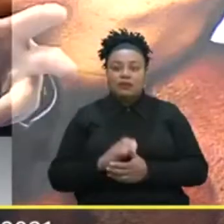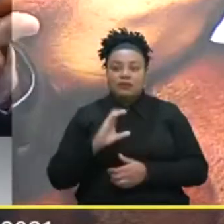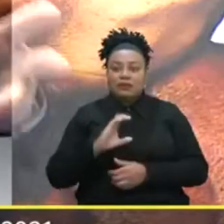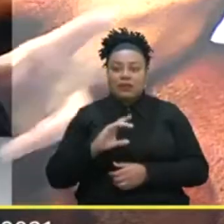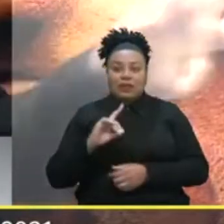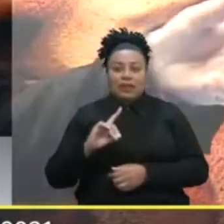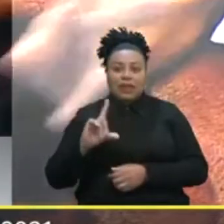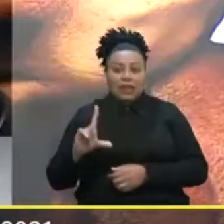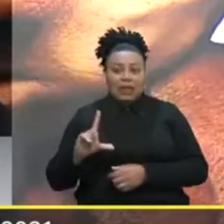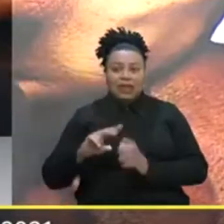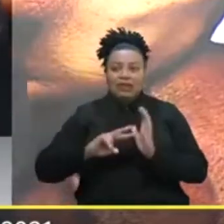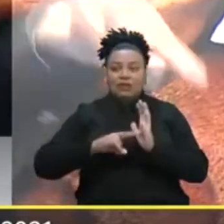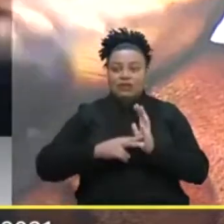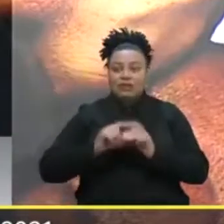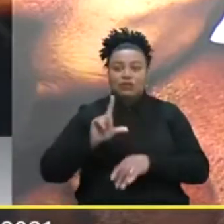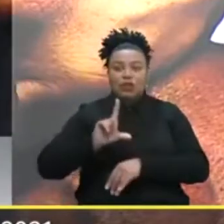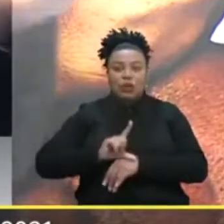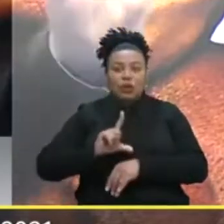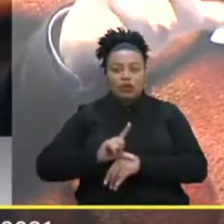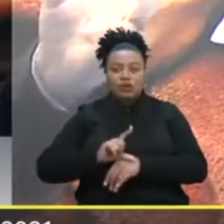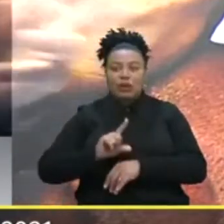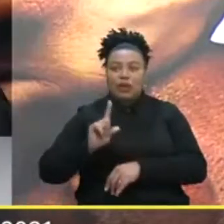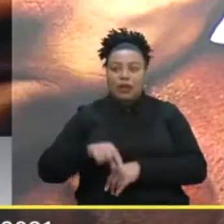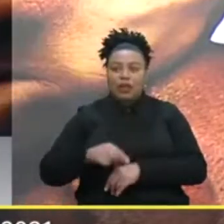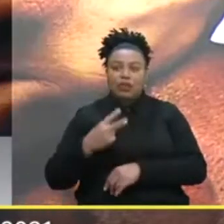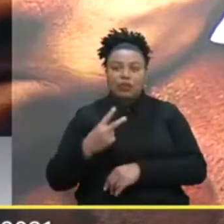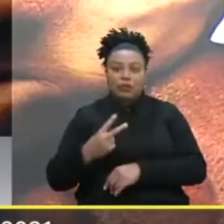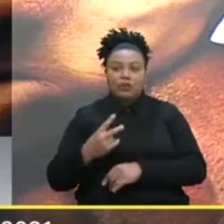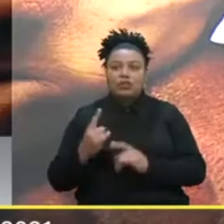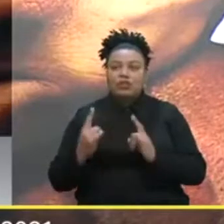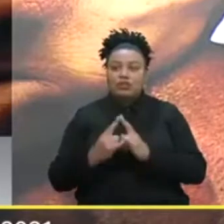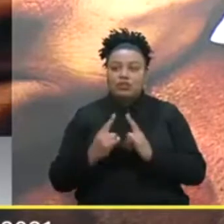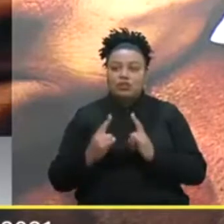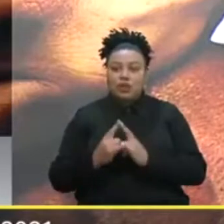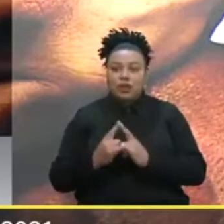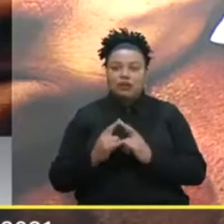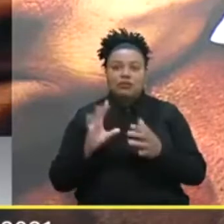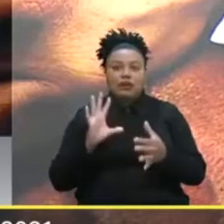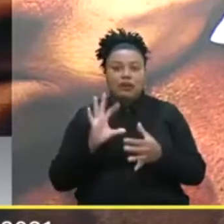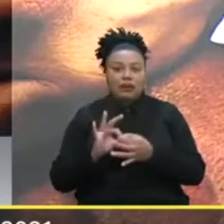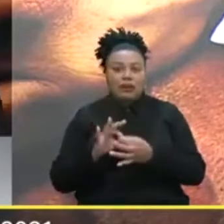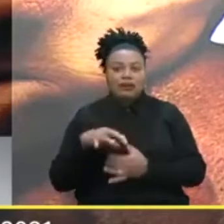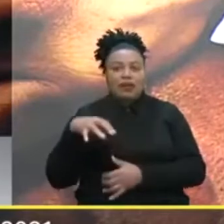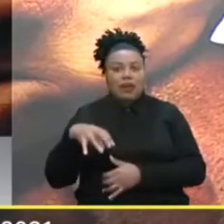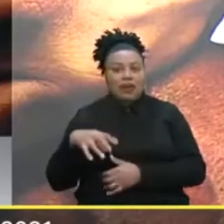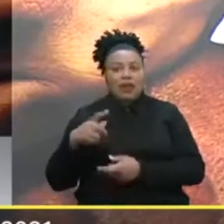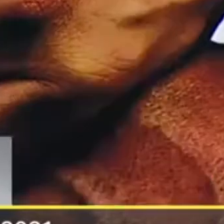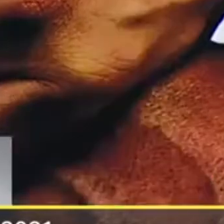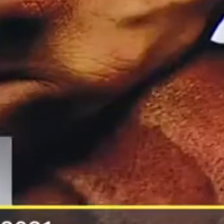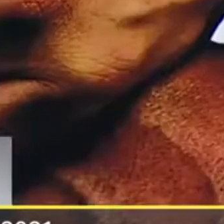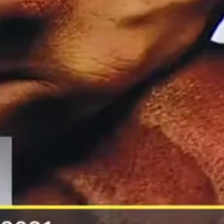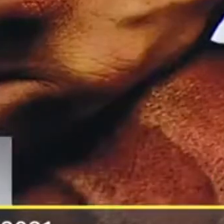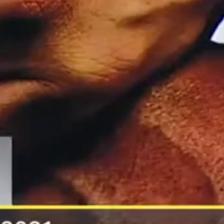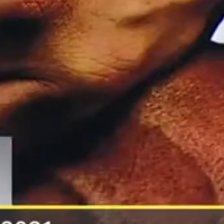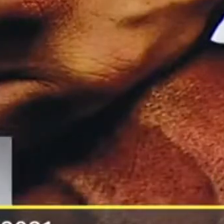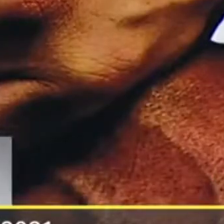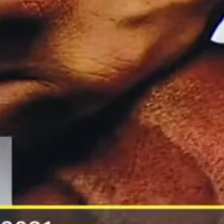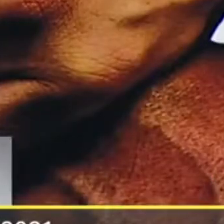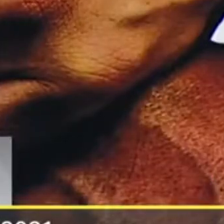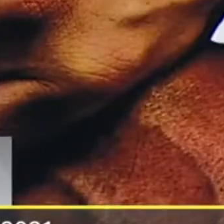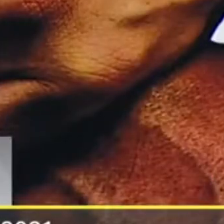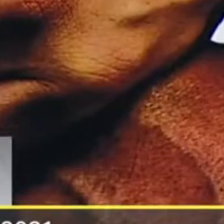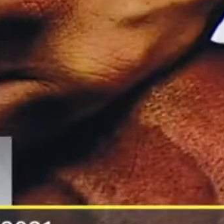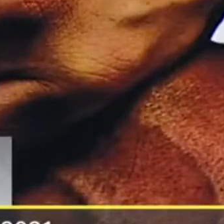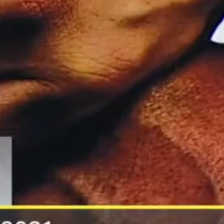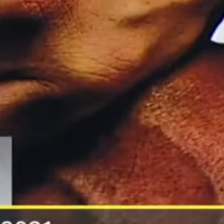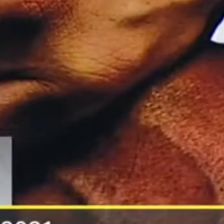CDL e Sindilojas Principalmente Que são Duas entidades Ligadas ao setor Do comércio A gente